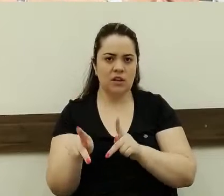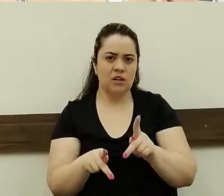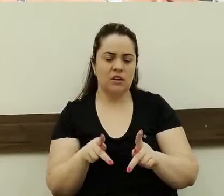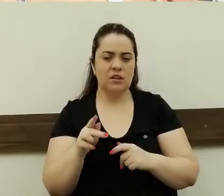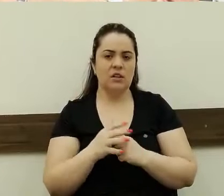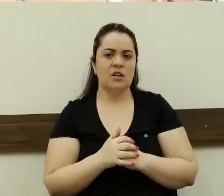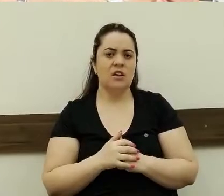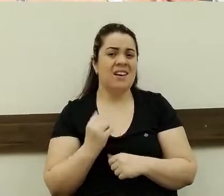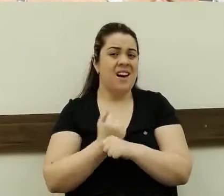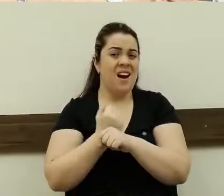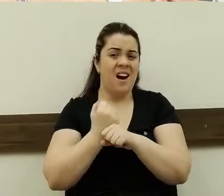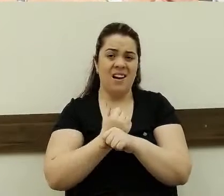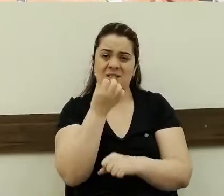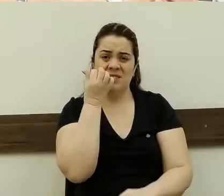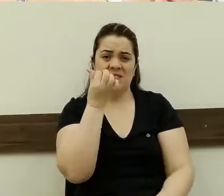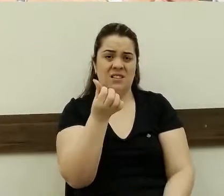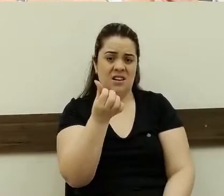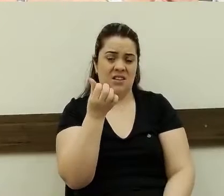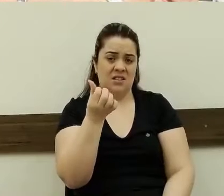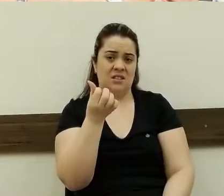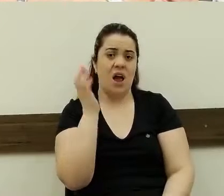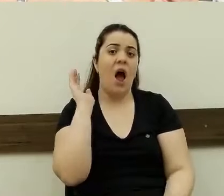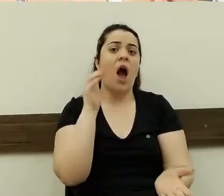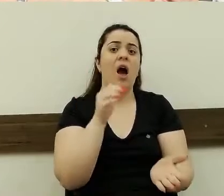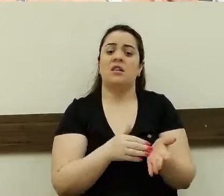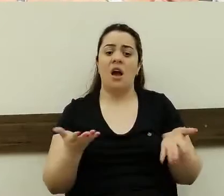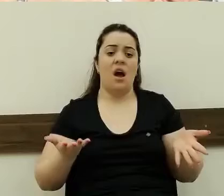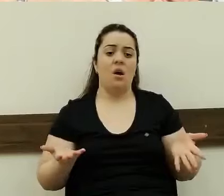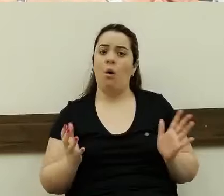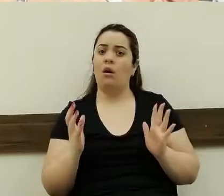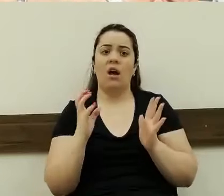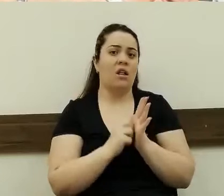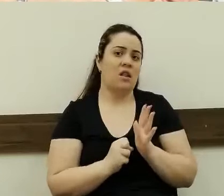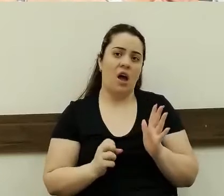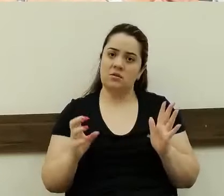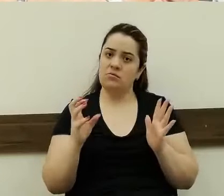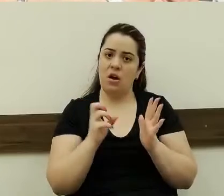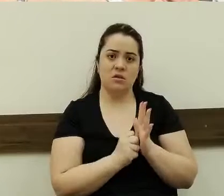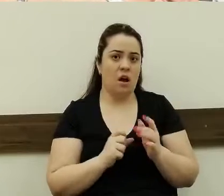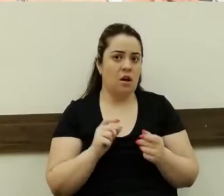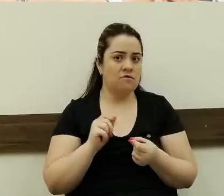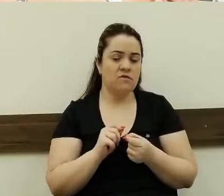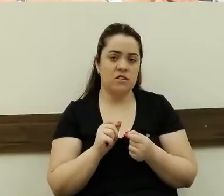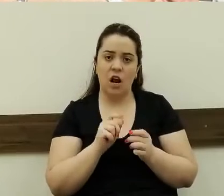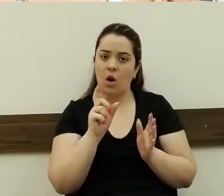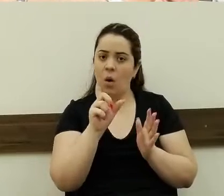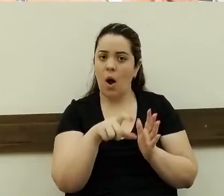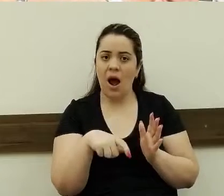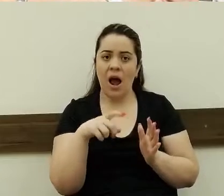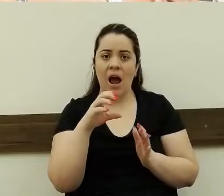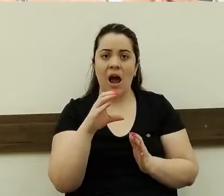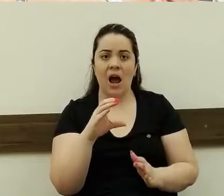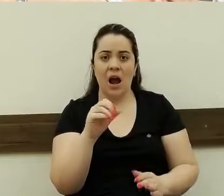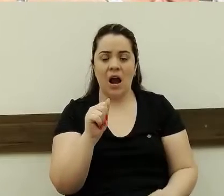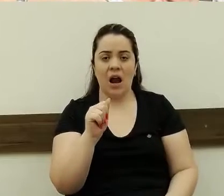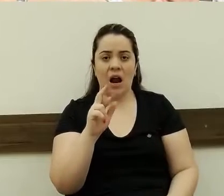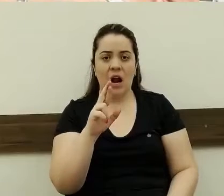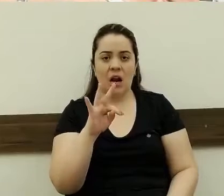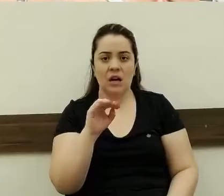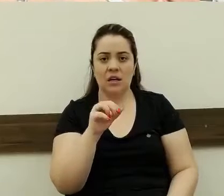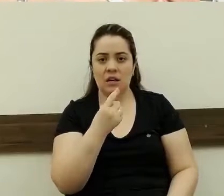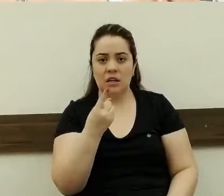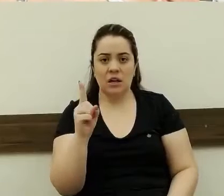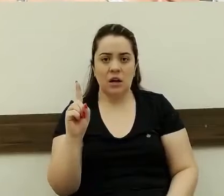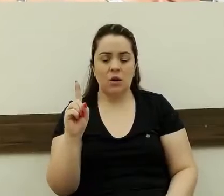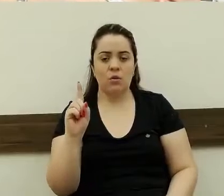E já faz seis anos. E até agora está fazendo cadastro ainda, está fazendo cartão cidadão ainda. Eu não sei quanto tempo que vai continuar